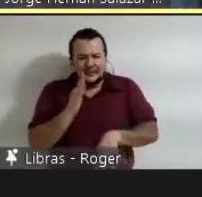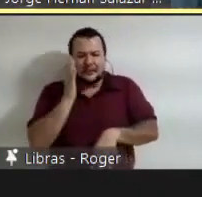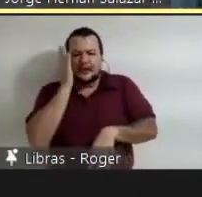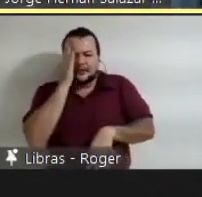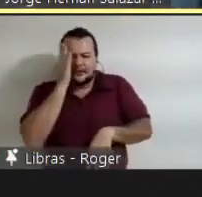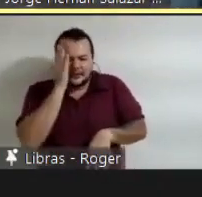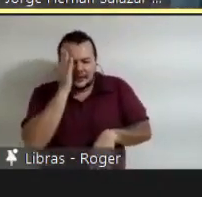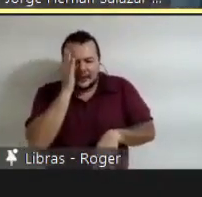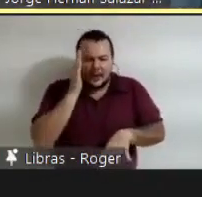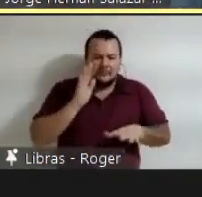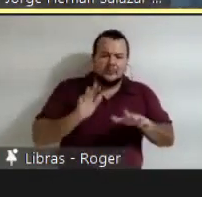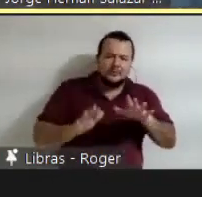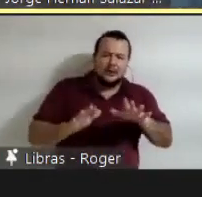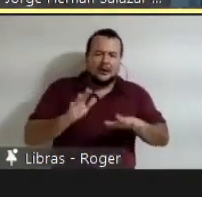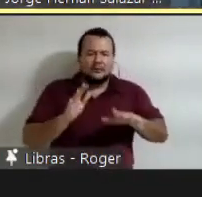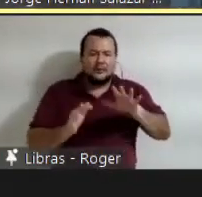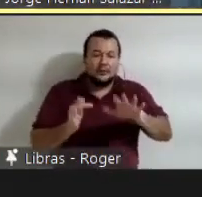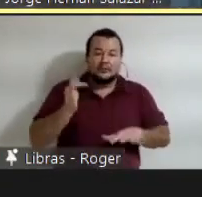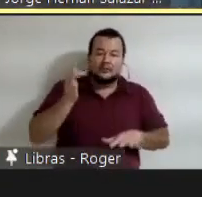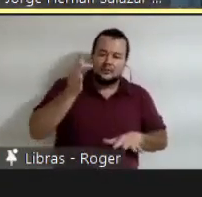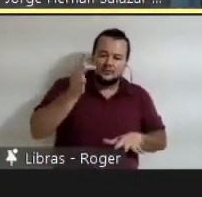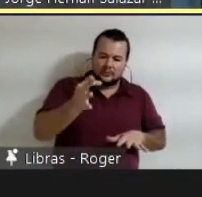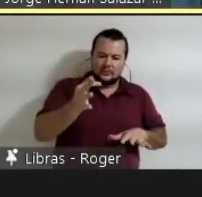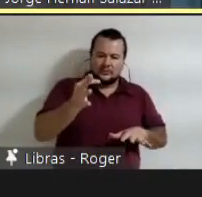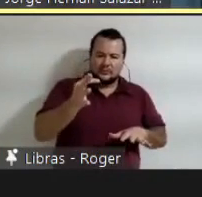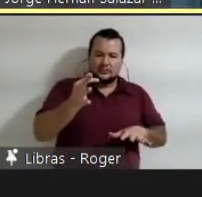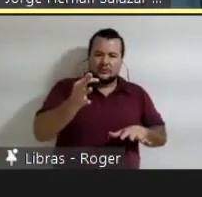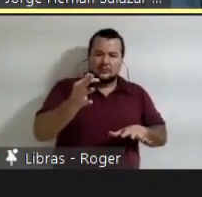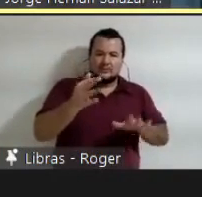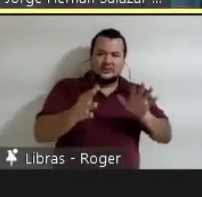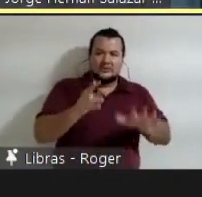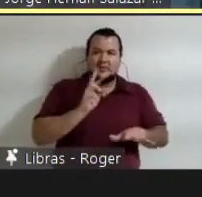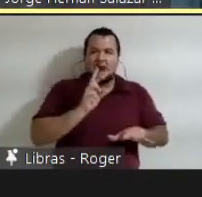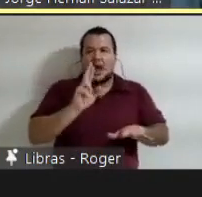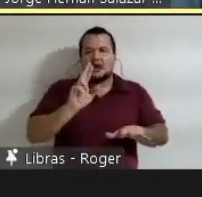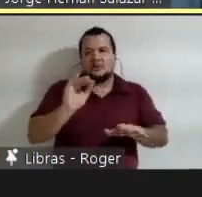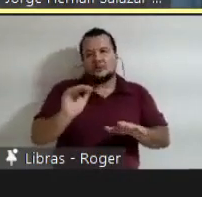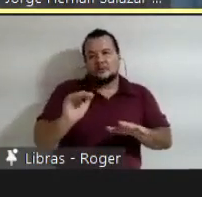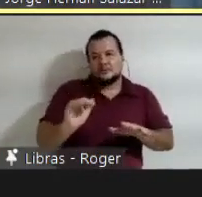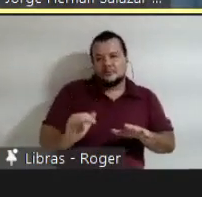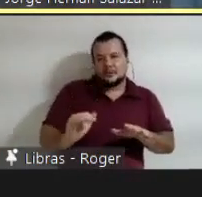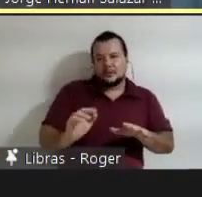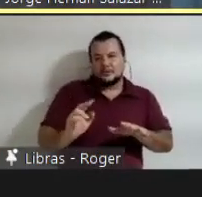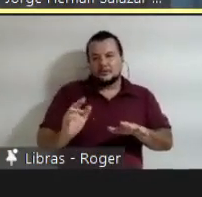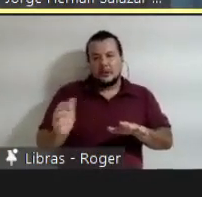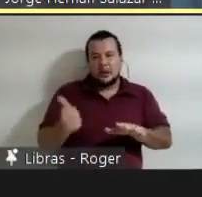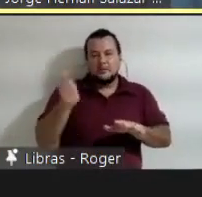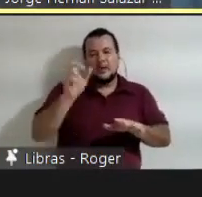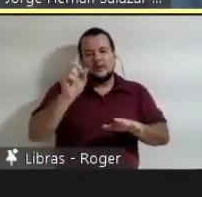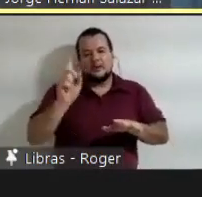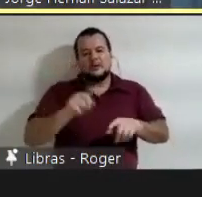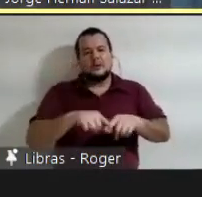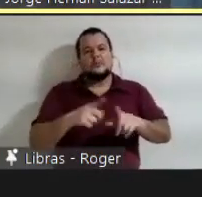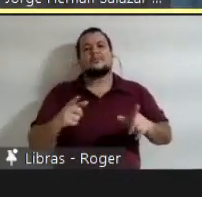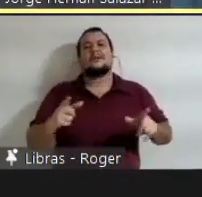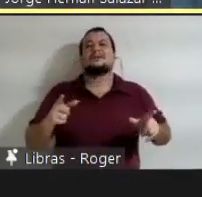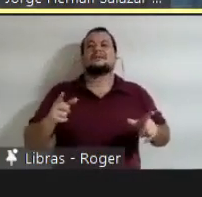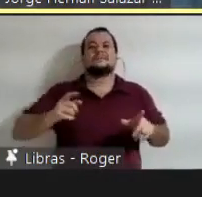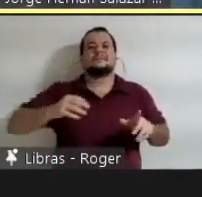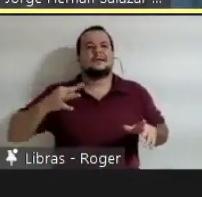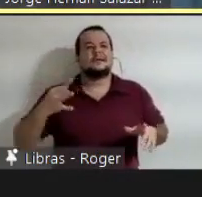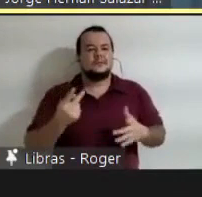não ser as melhores respostas. Sin embargo, é o melhor que temos e o compartimos,